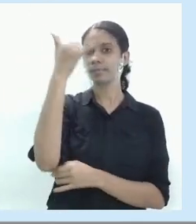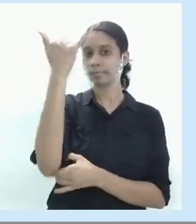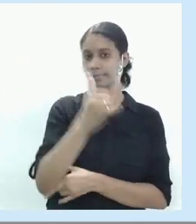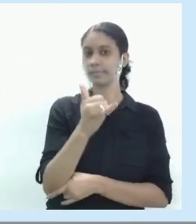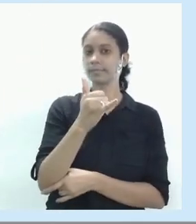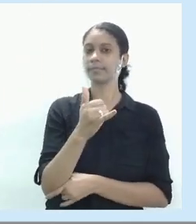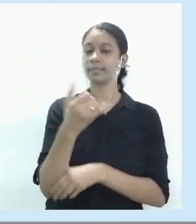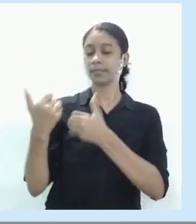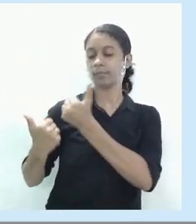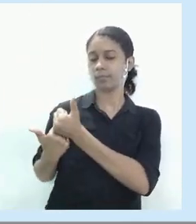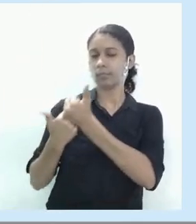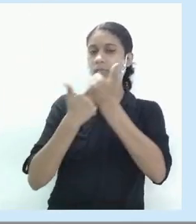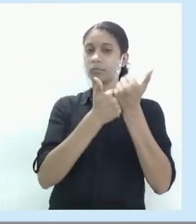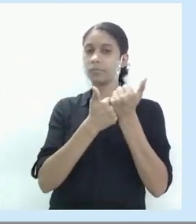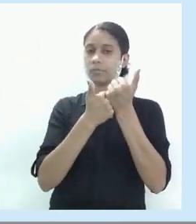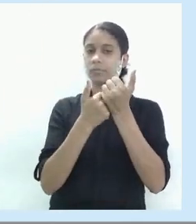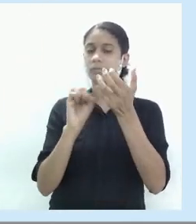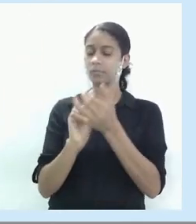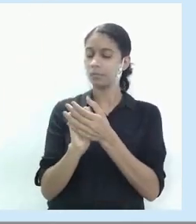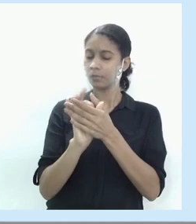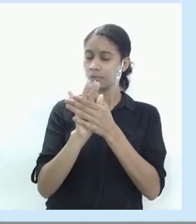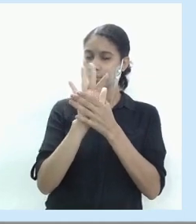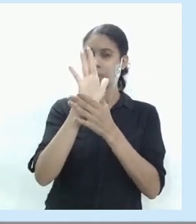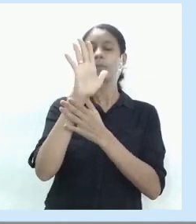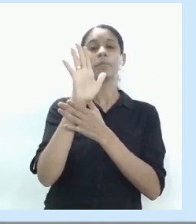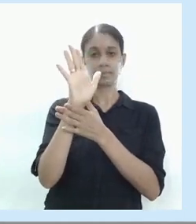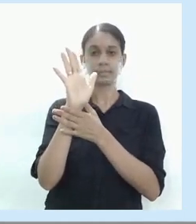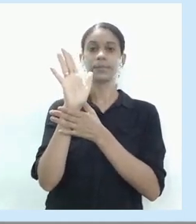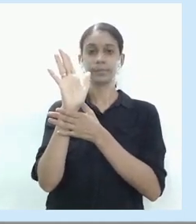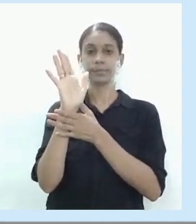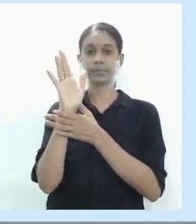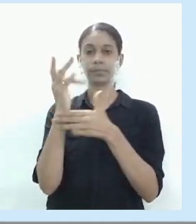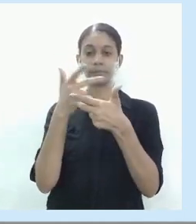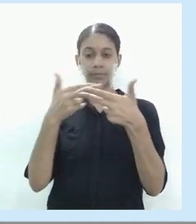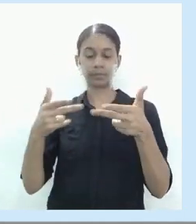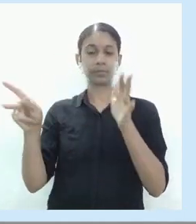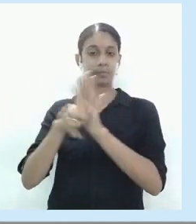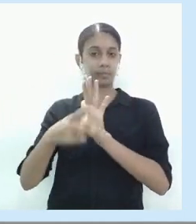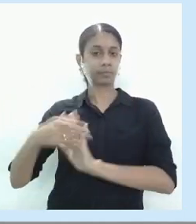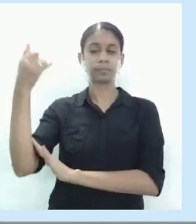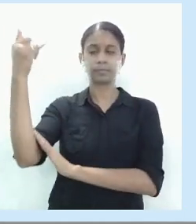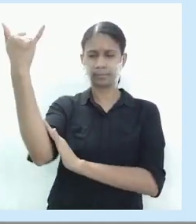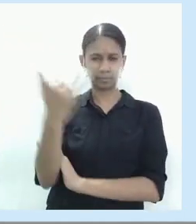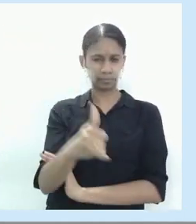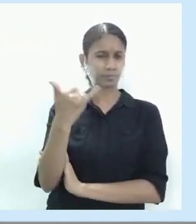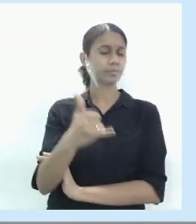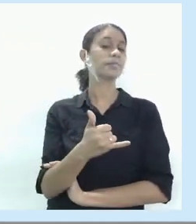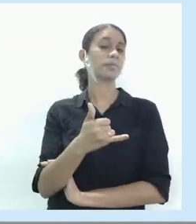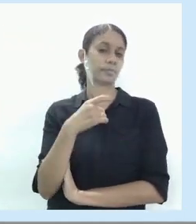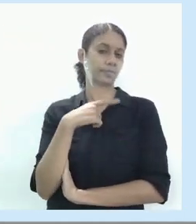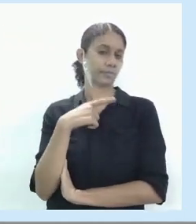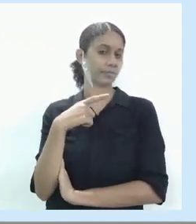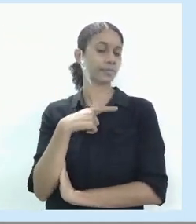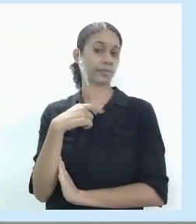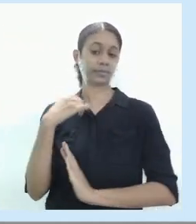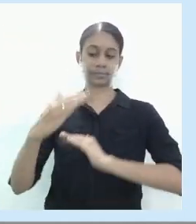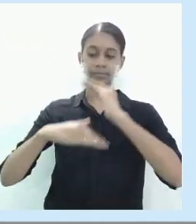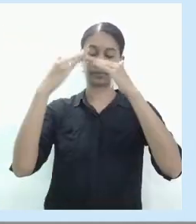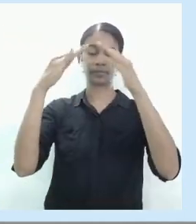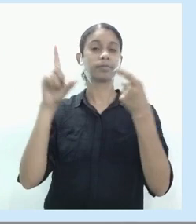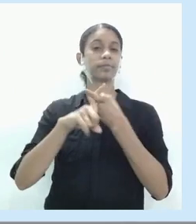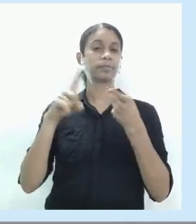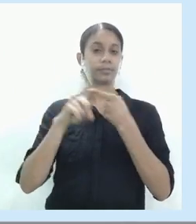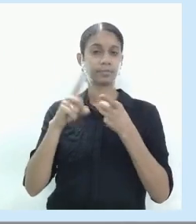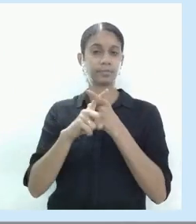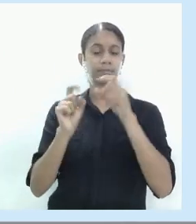substituiu as máquinas a vapor pelas máquinas elétricas. E também nós tivemos aí o desenvolvimento da